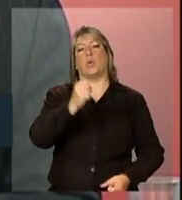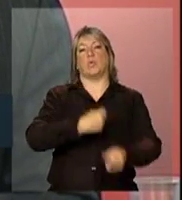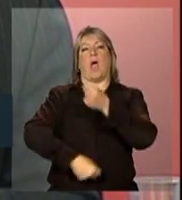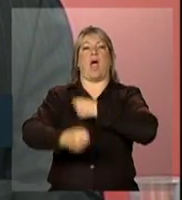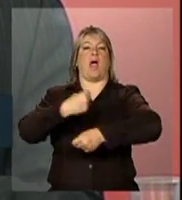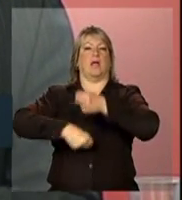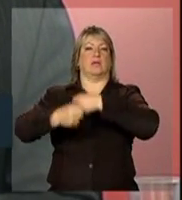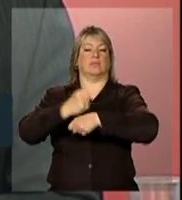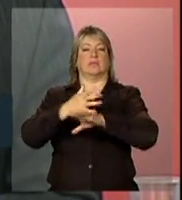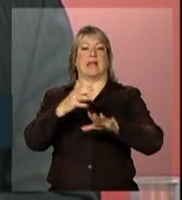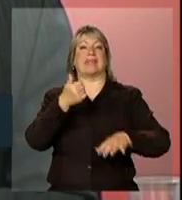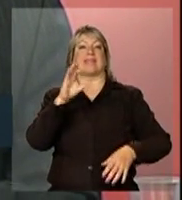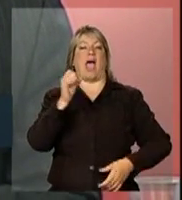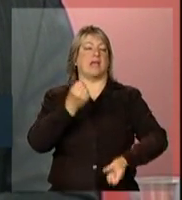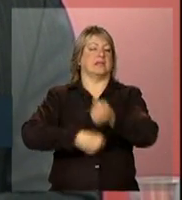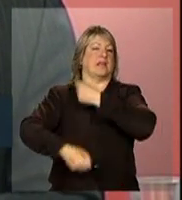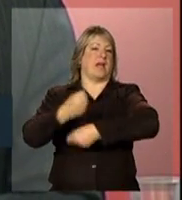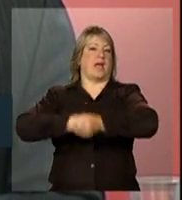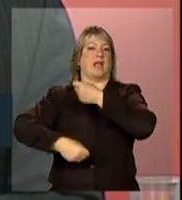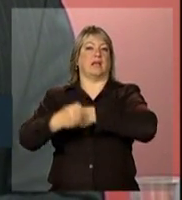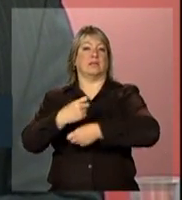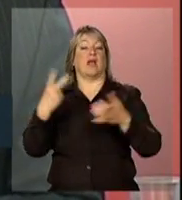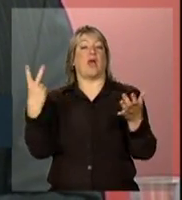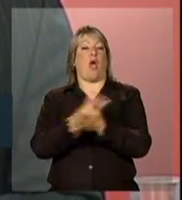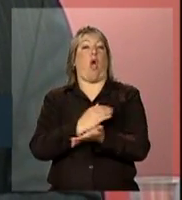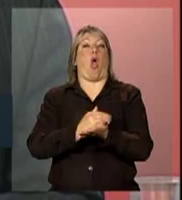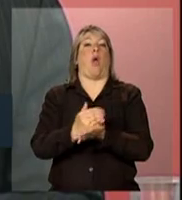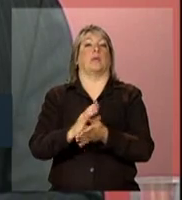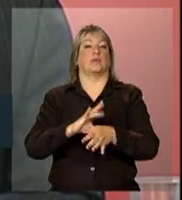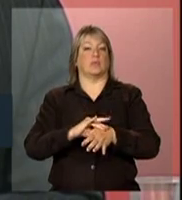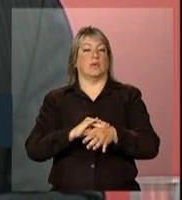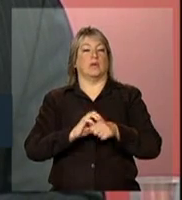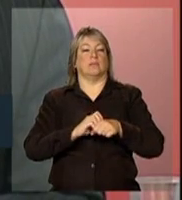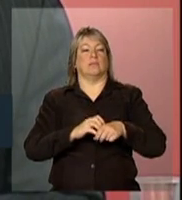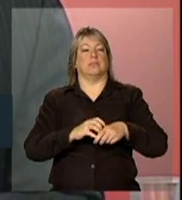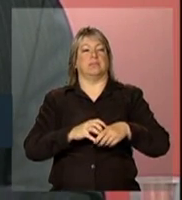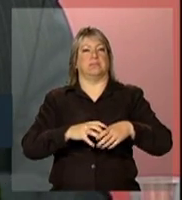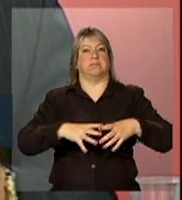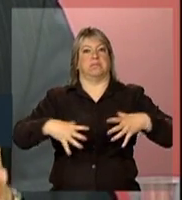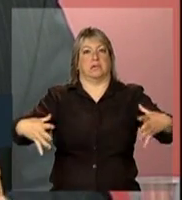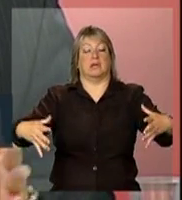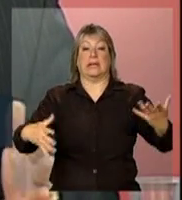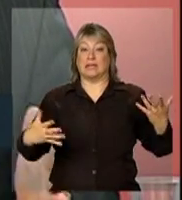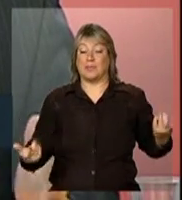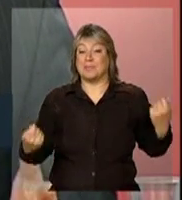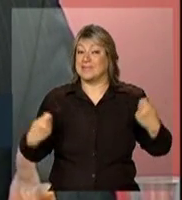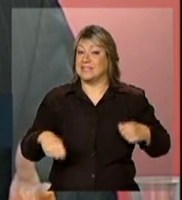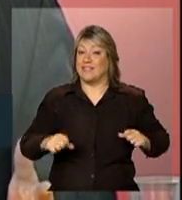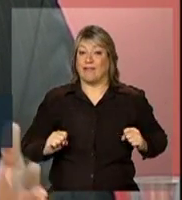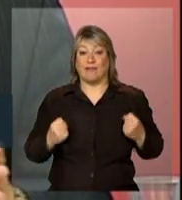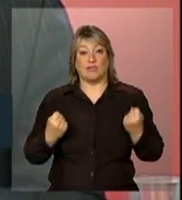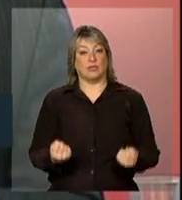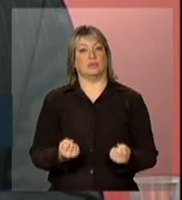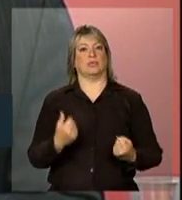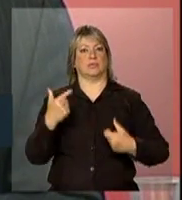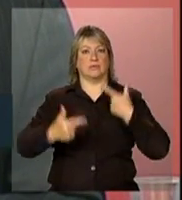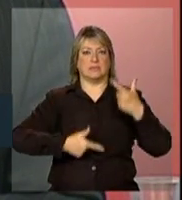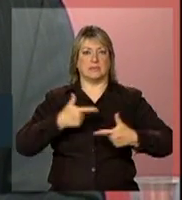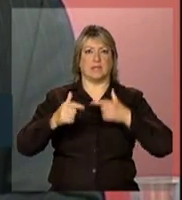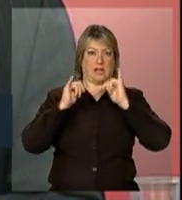Então, nós consideramos que esse é um público que nós temos que reforçar cada vez mais as ações de